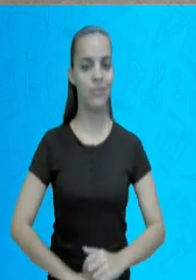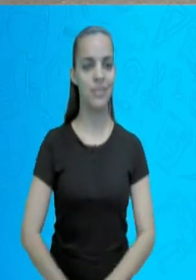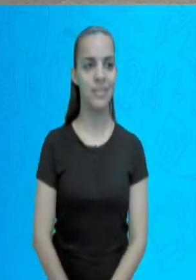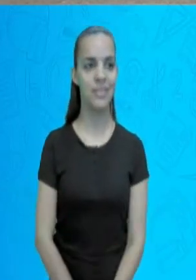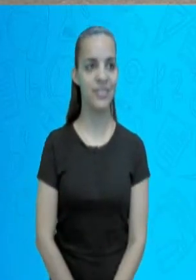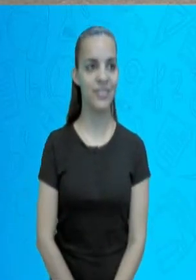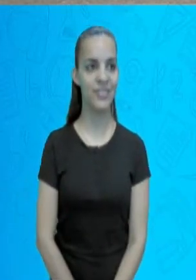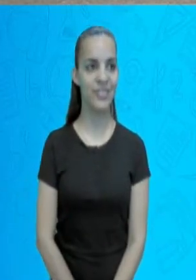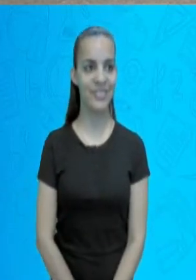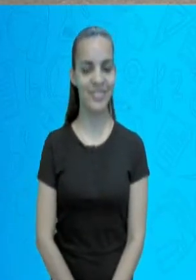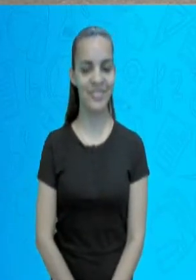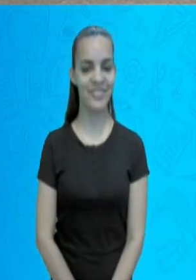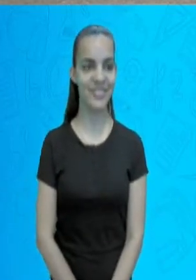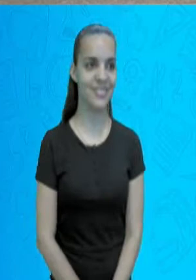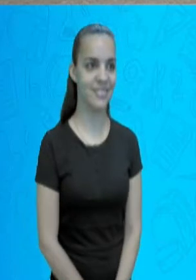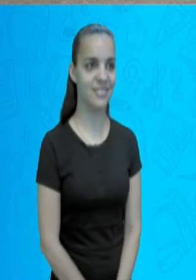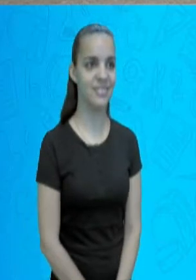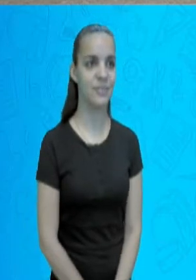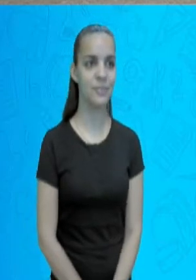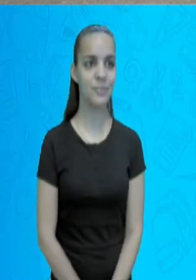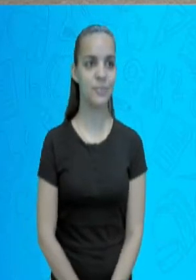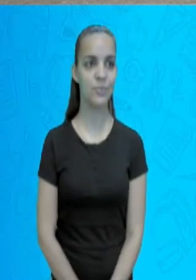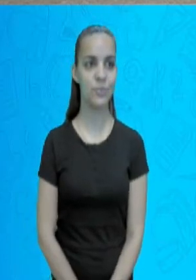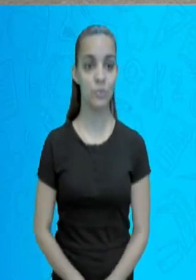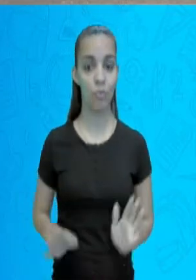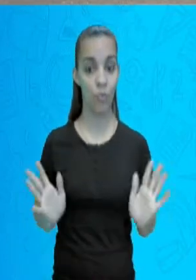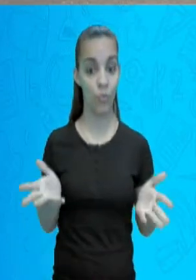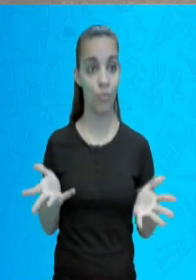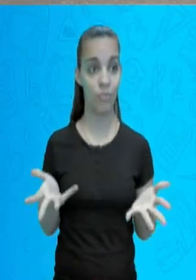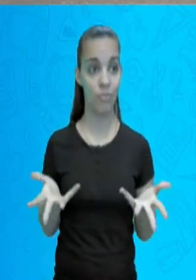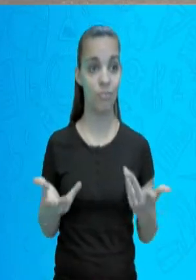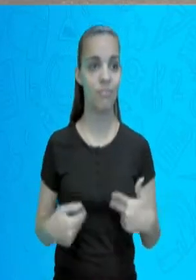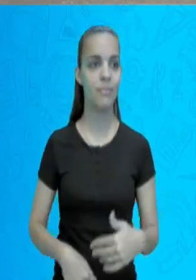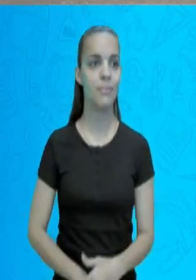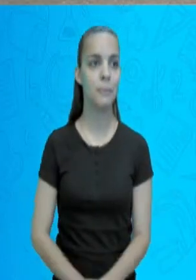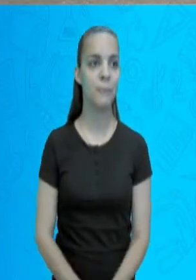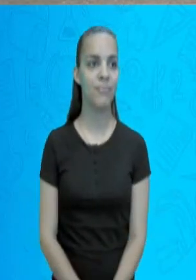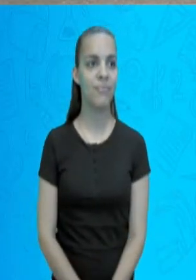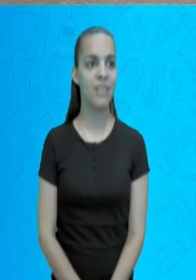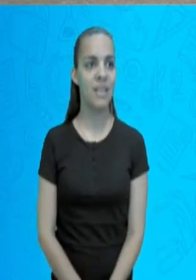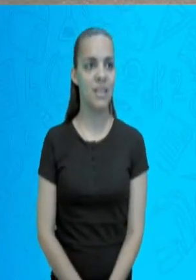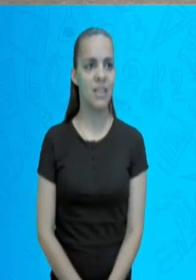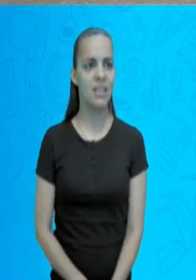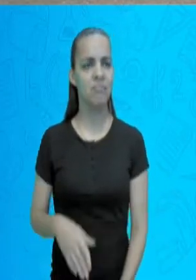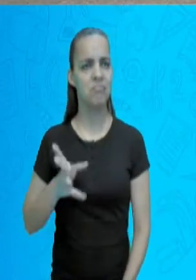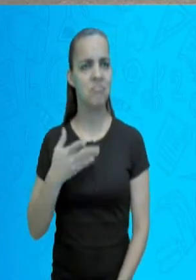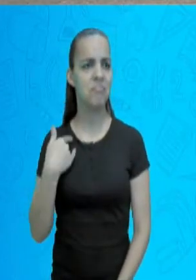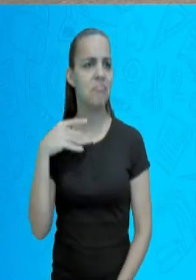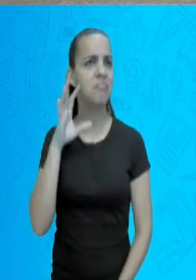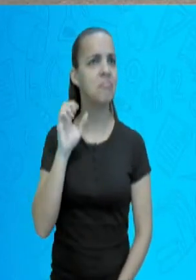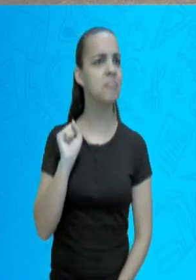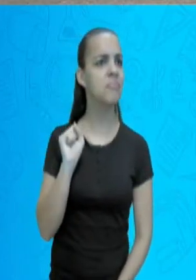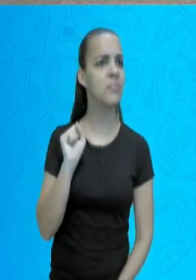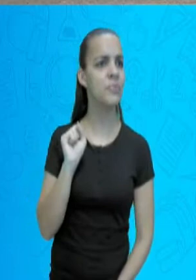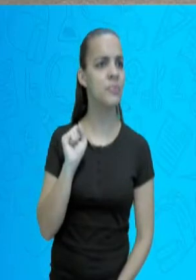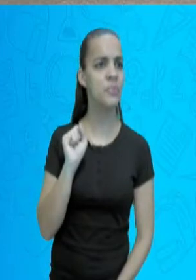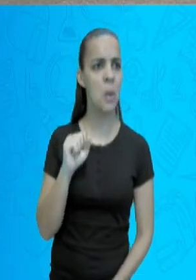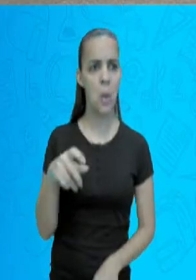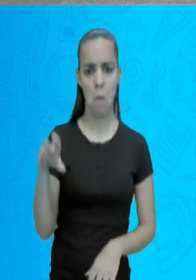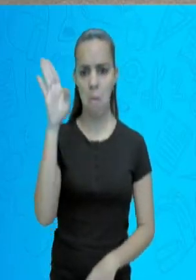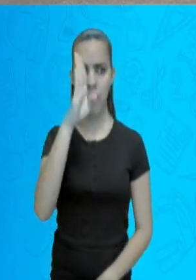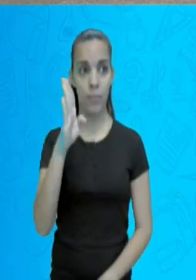Ótimo. Hoje, eu já ouço assim, o Brasil